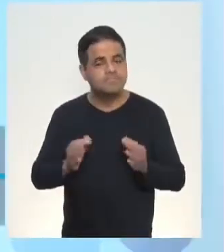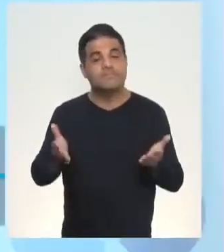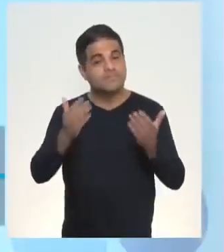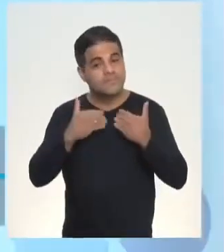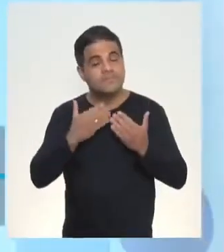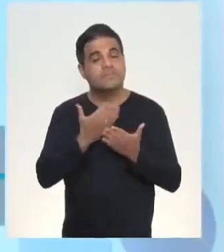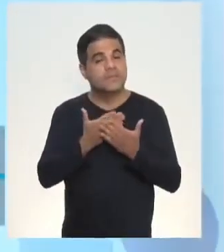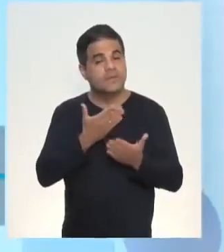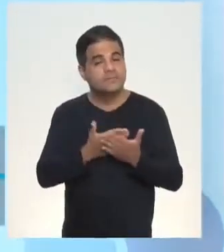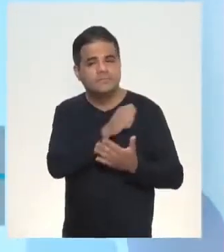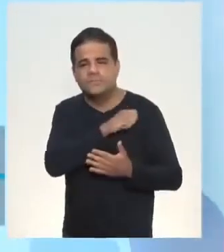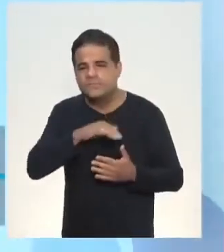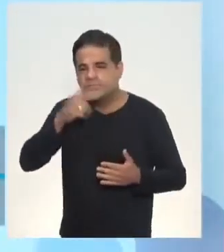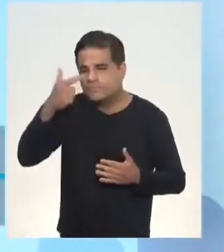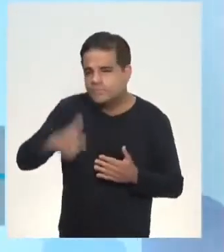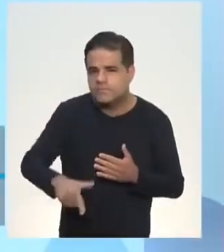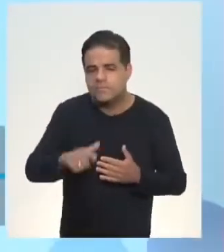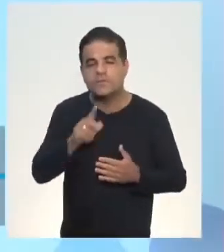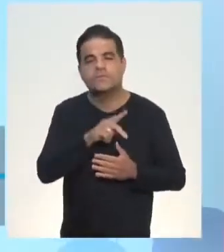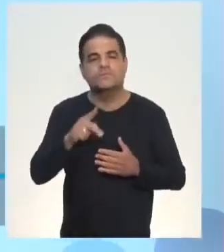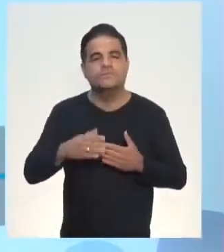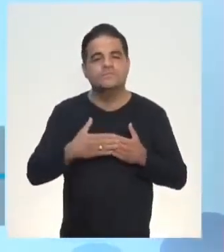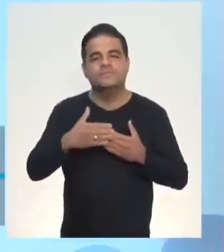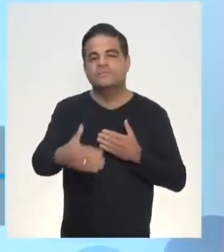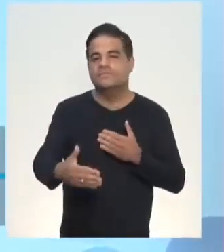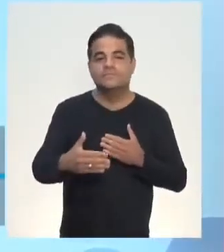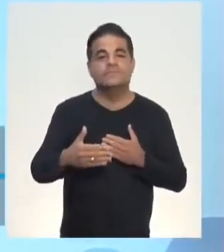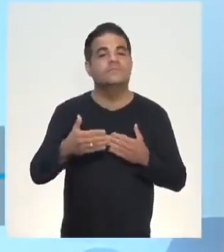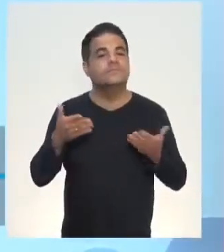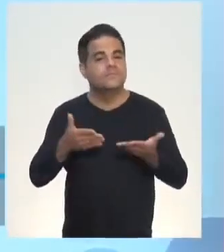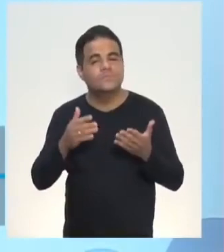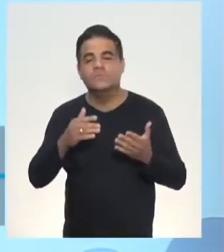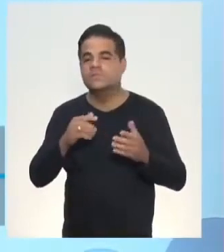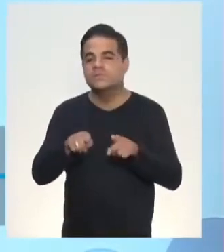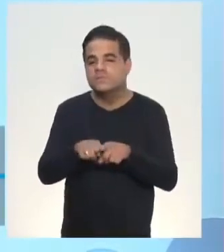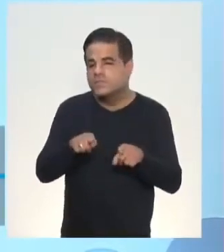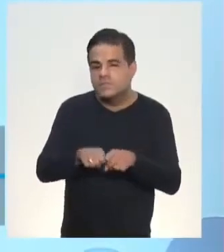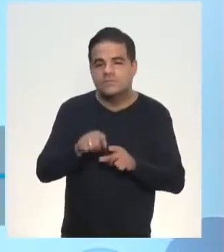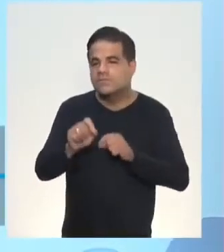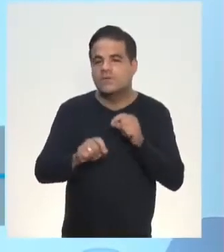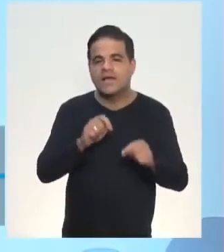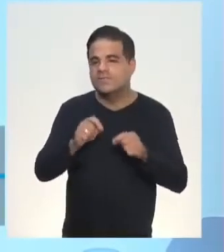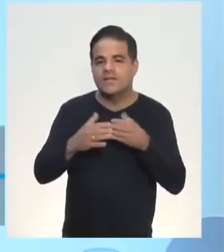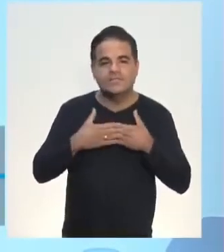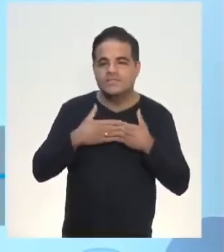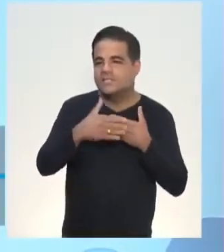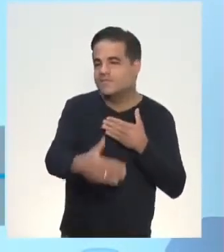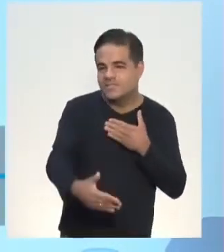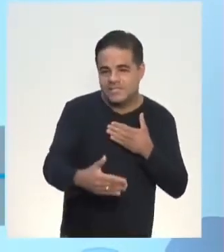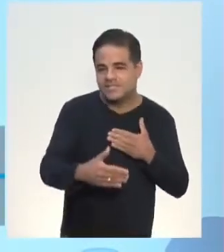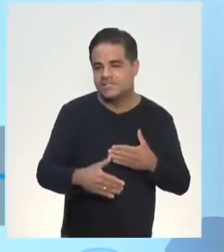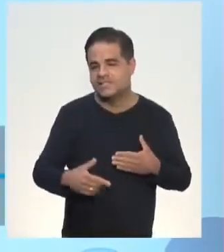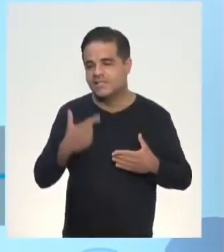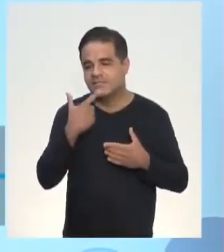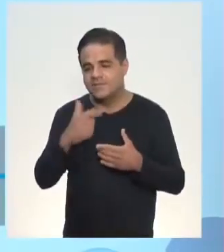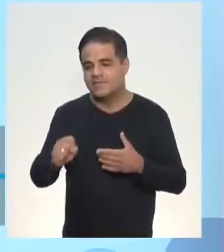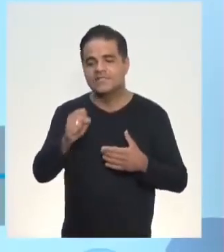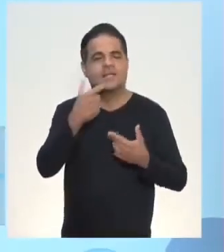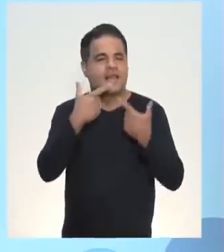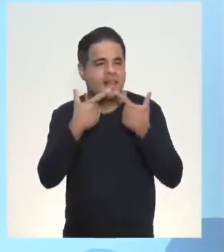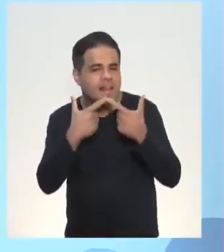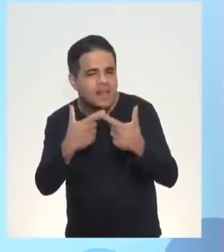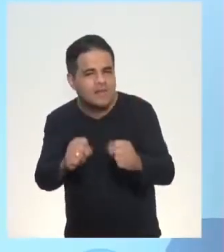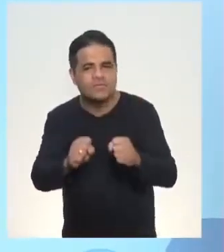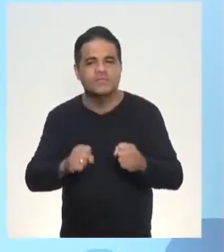professores, vamos a mais uma aula de língua portuguesa, hoje as articulações linguísticas. Já no início da aula, eu preciso dar um